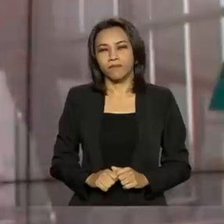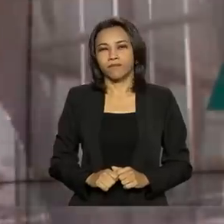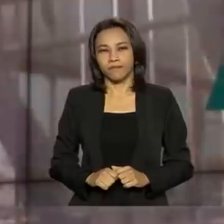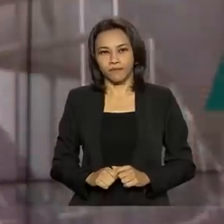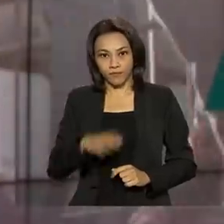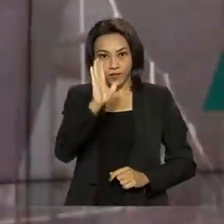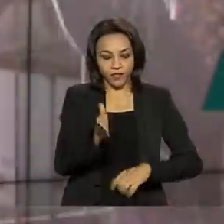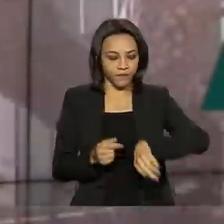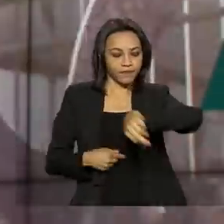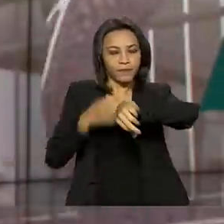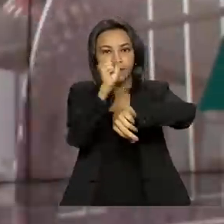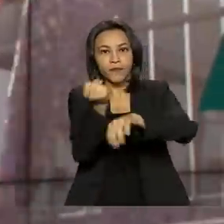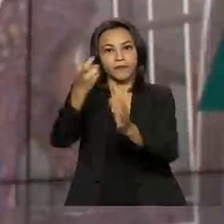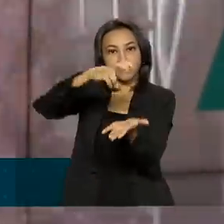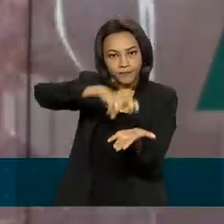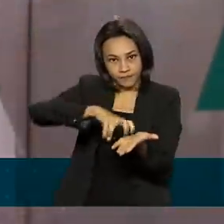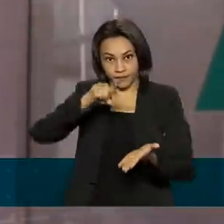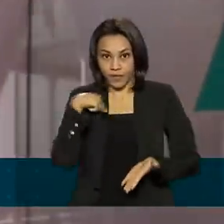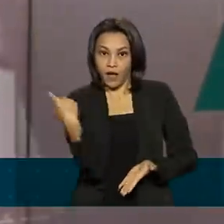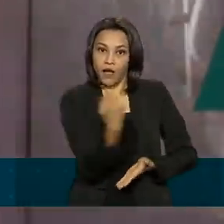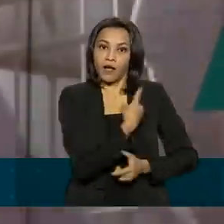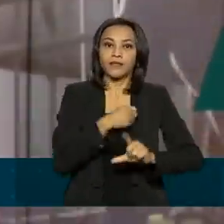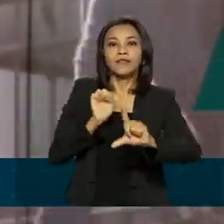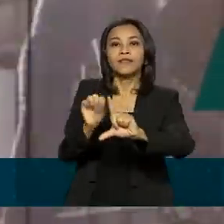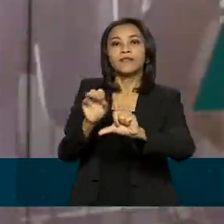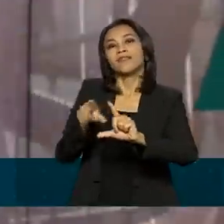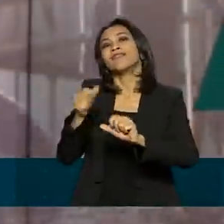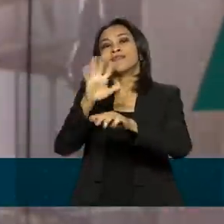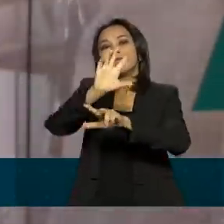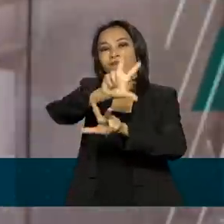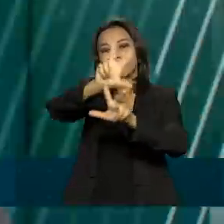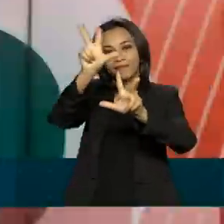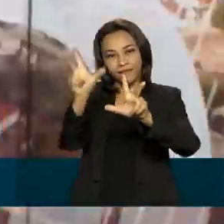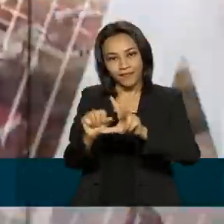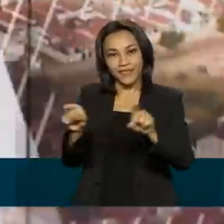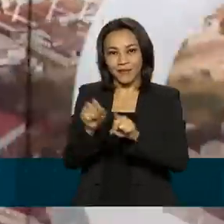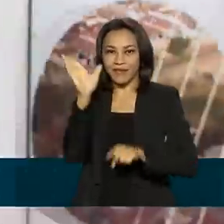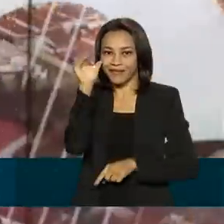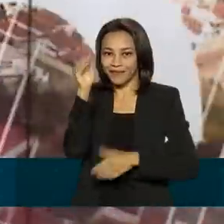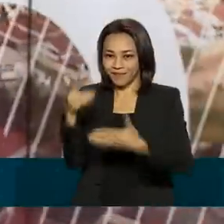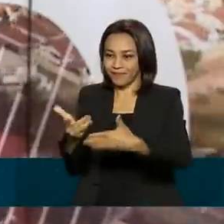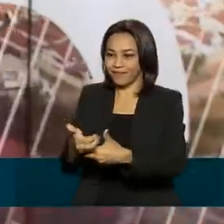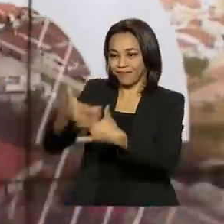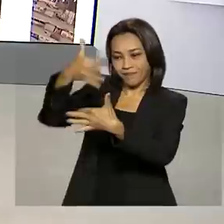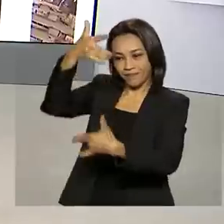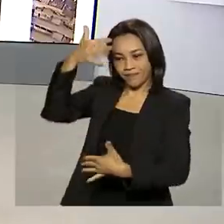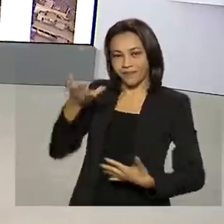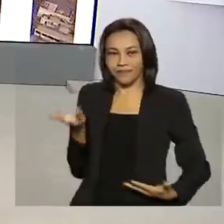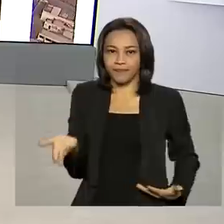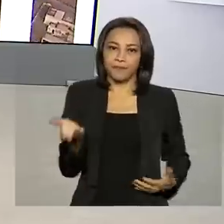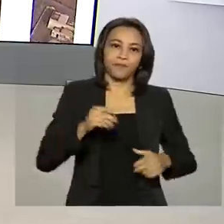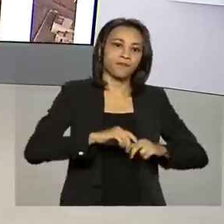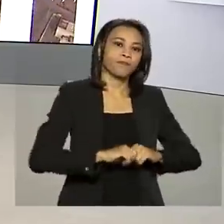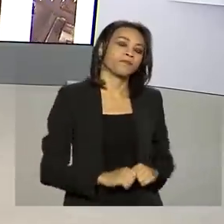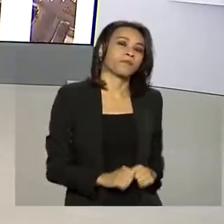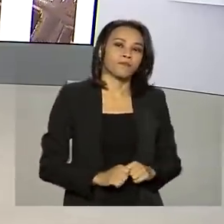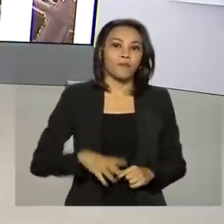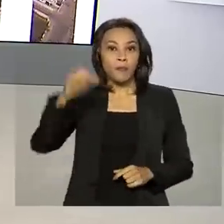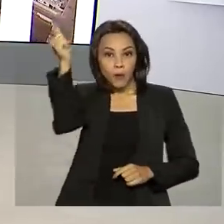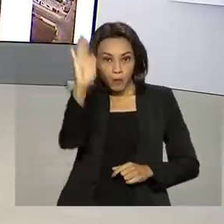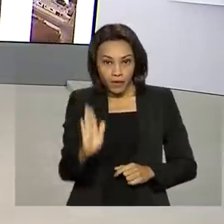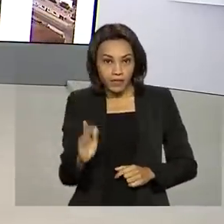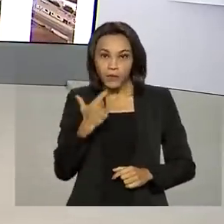Agora, 8 horas da manhã, nós estamos ao vivo pela TV Brasil e redes sociais. O Brasil